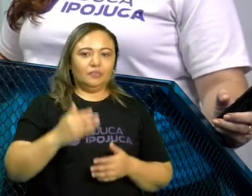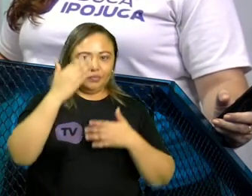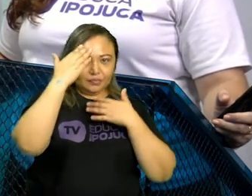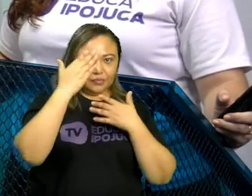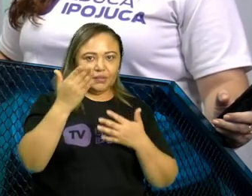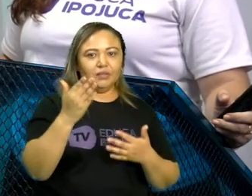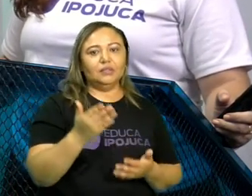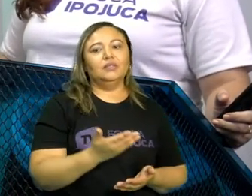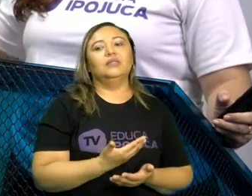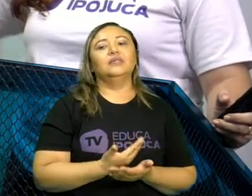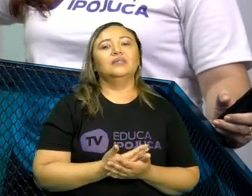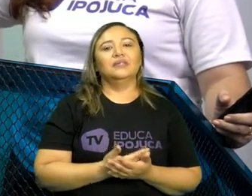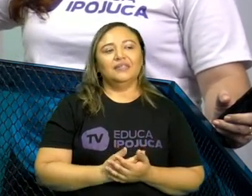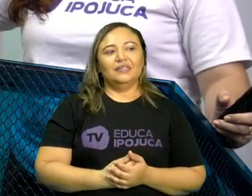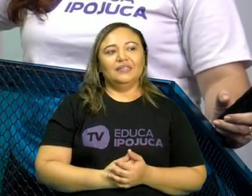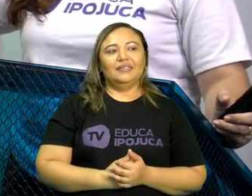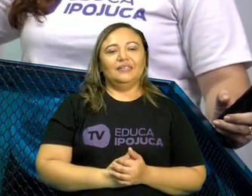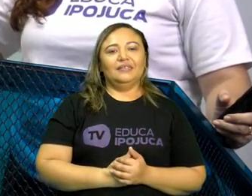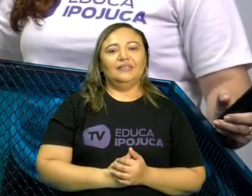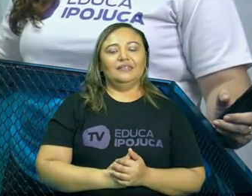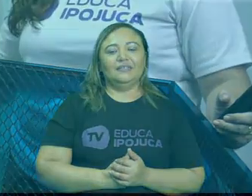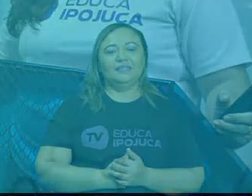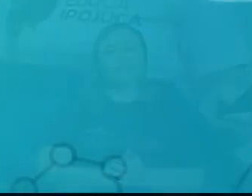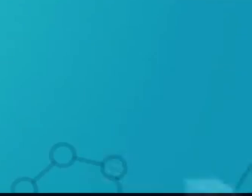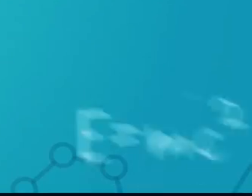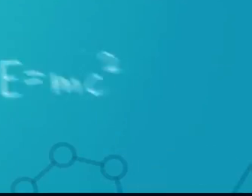essa aula. Até a próxima. Tchau, tchau!